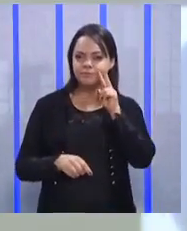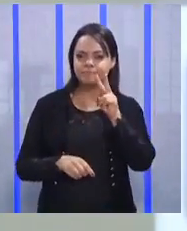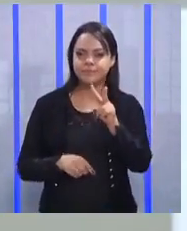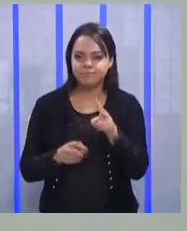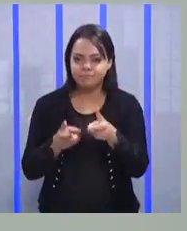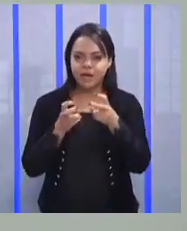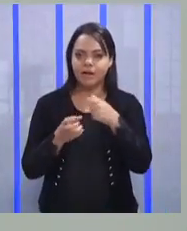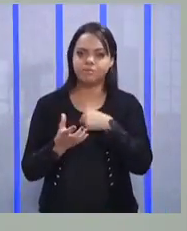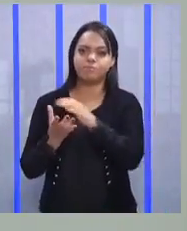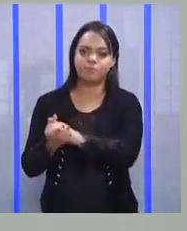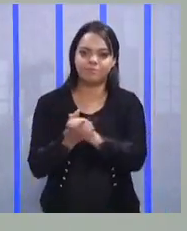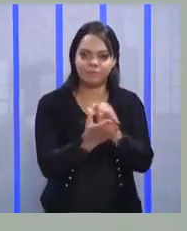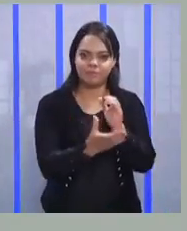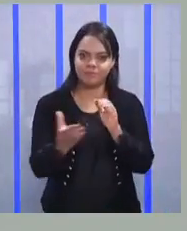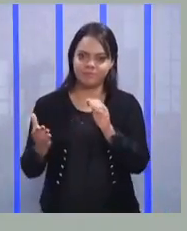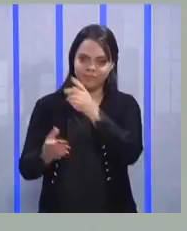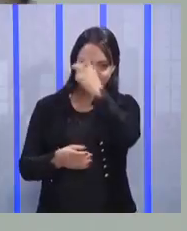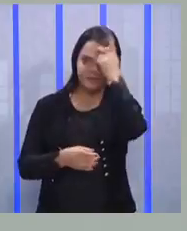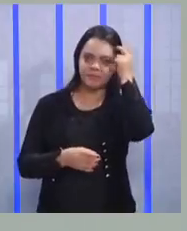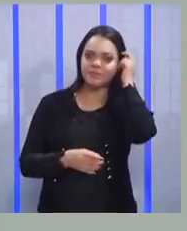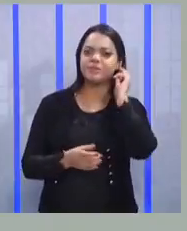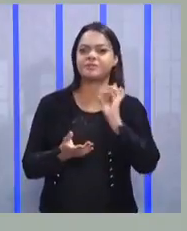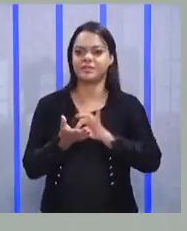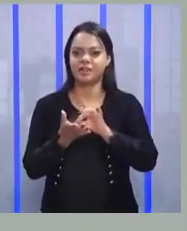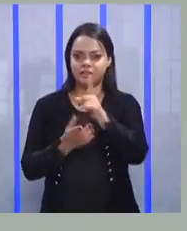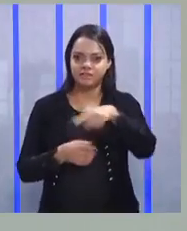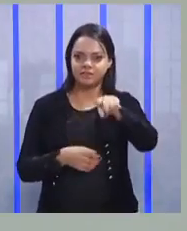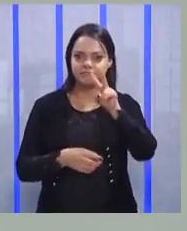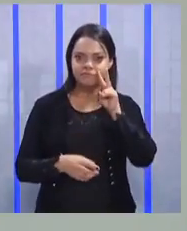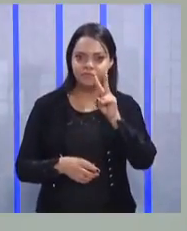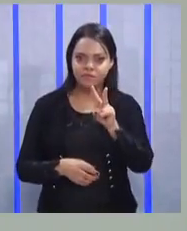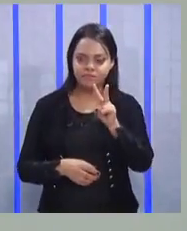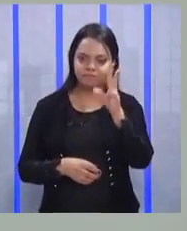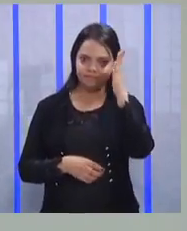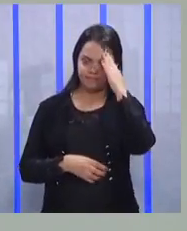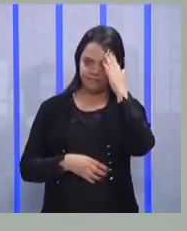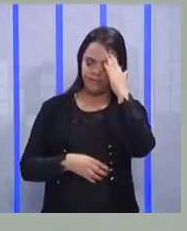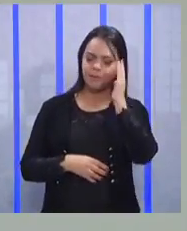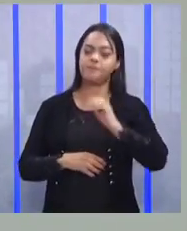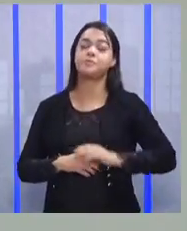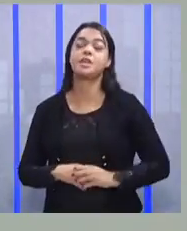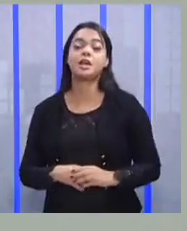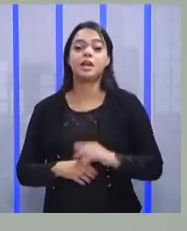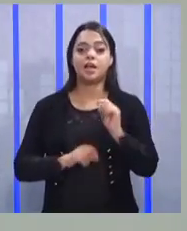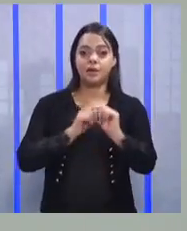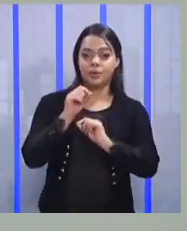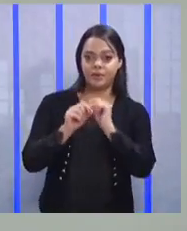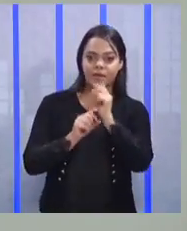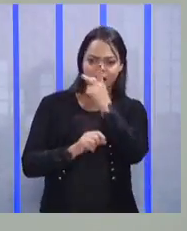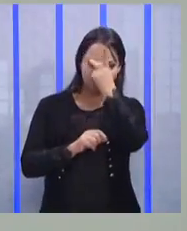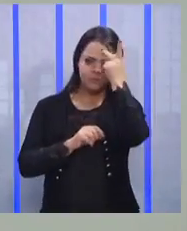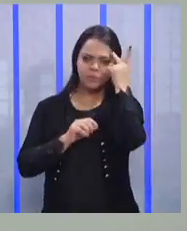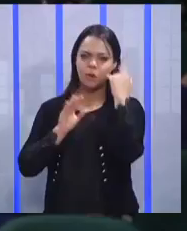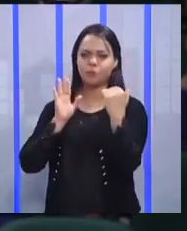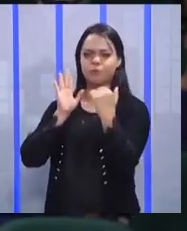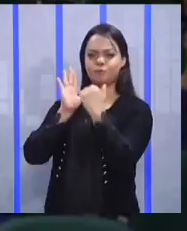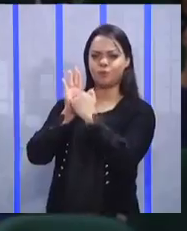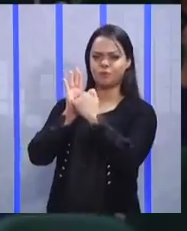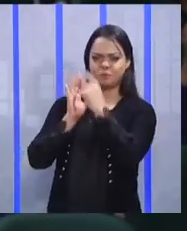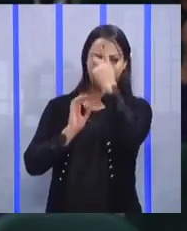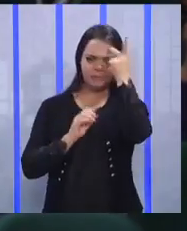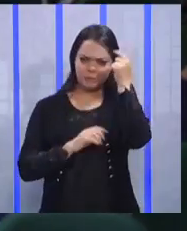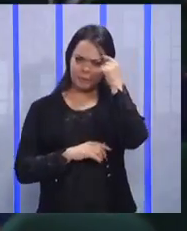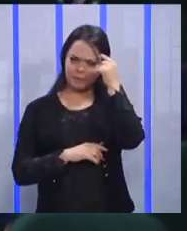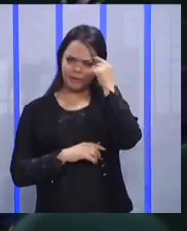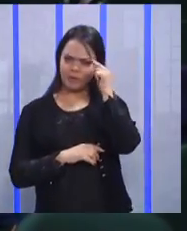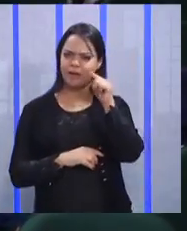pessoas aqui na frente, né? Quem viu isso? Então, isso aí, para quem está lá no fundo, a pessoa pensa, uai,